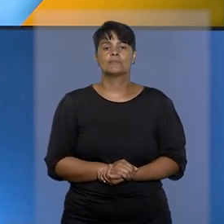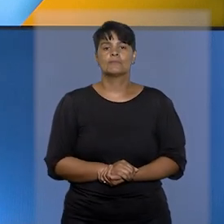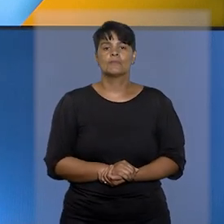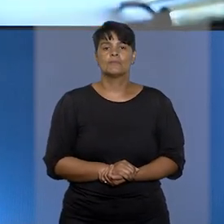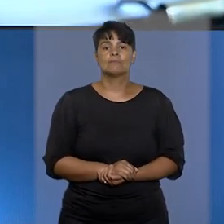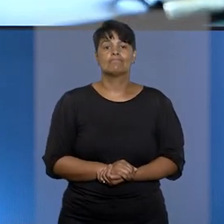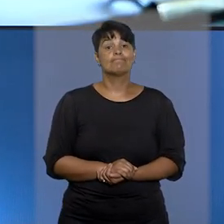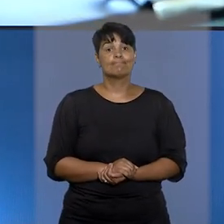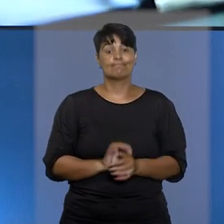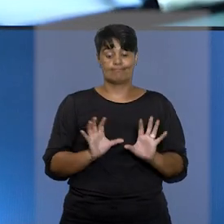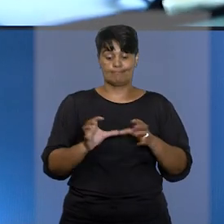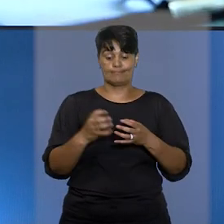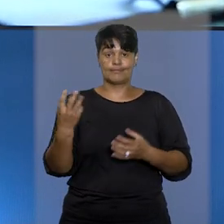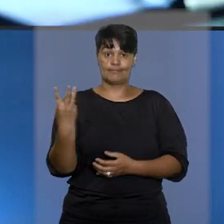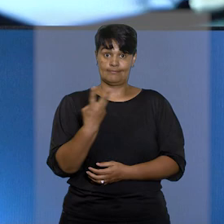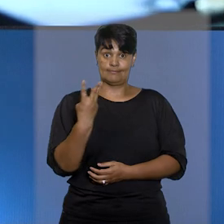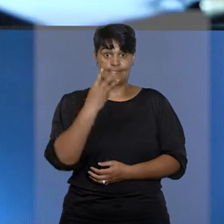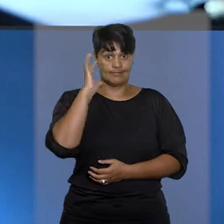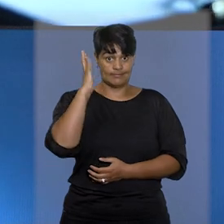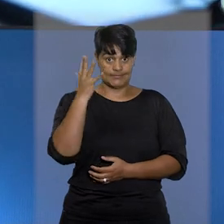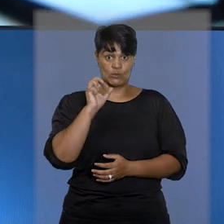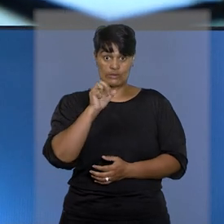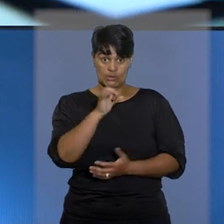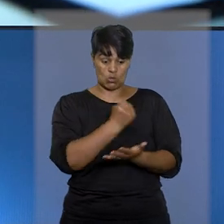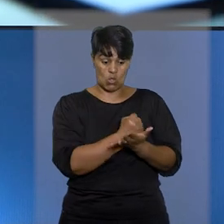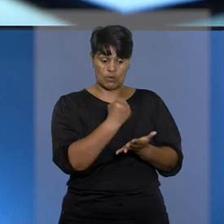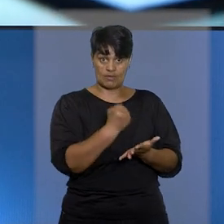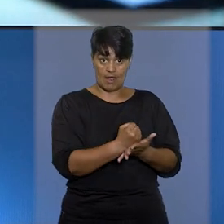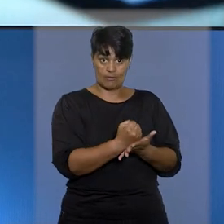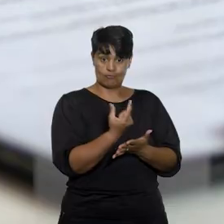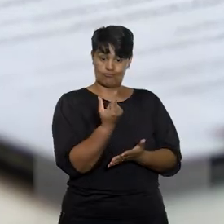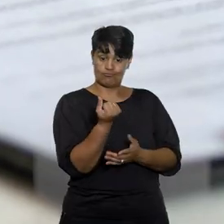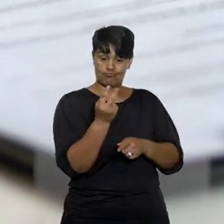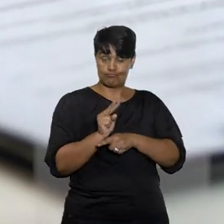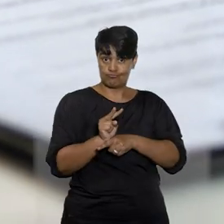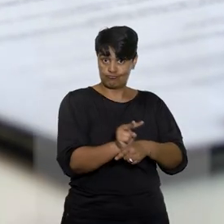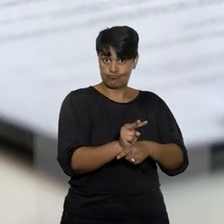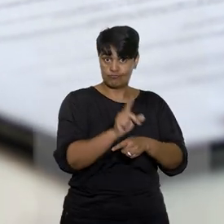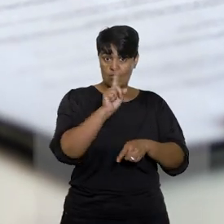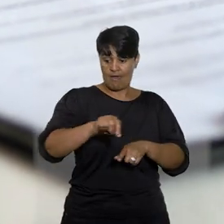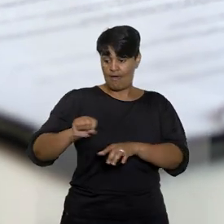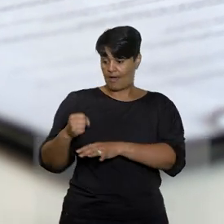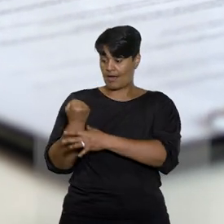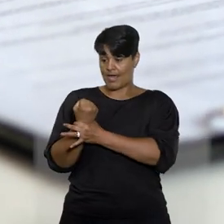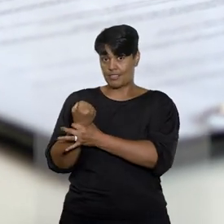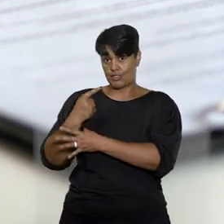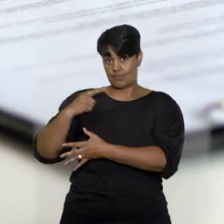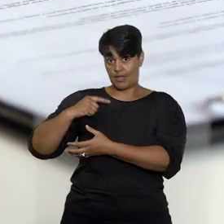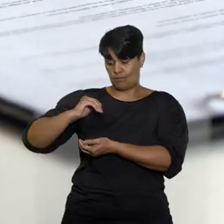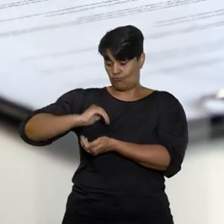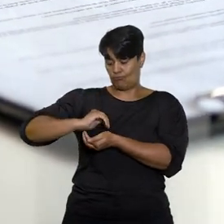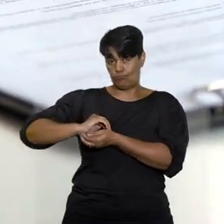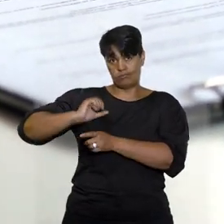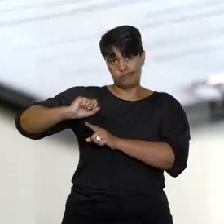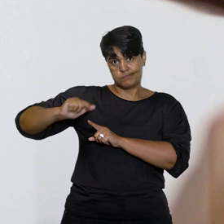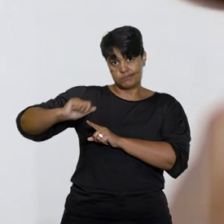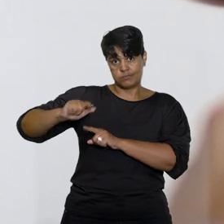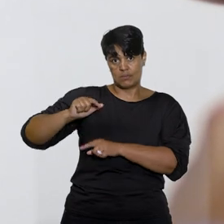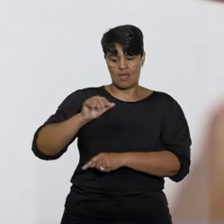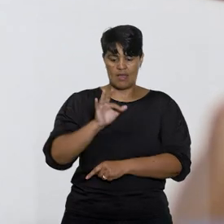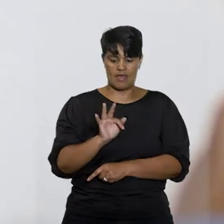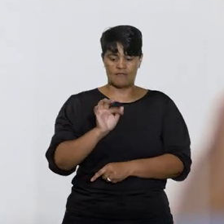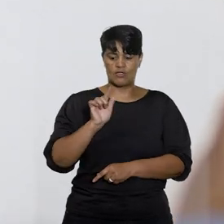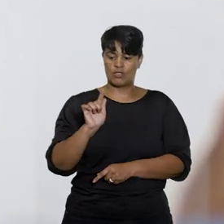turma. O colegiado decidiu que nos contratos de financiamento em que a garantia é complementada pelo Fundo de Garantia de Operações,